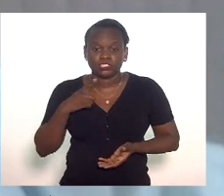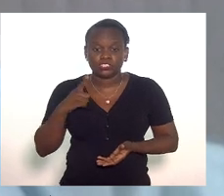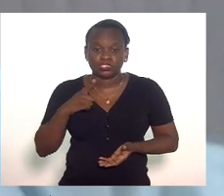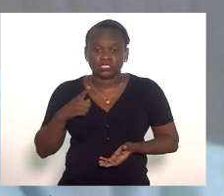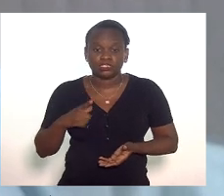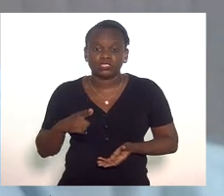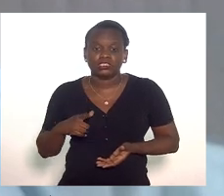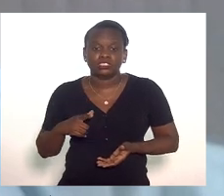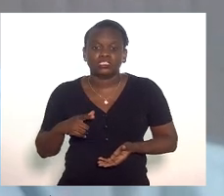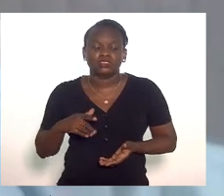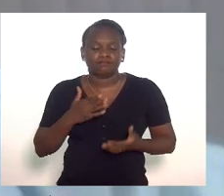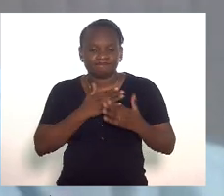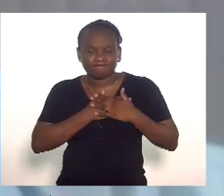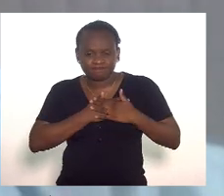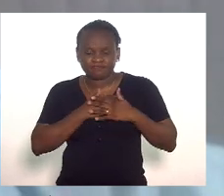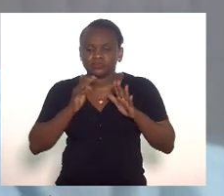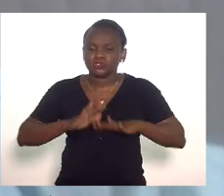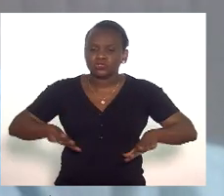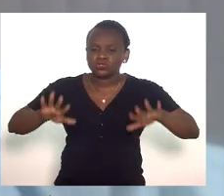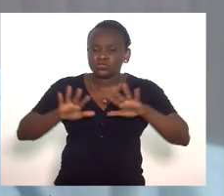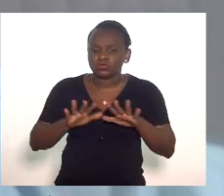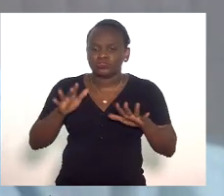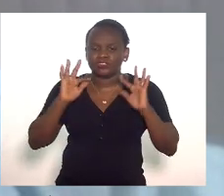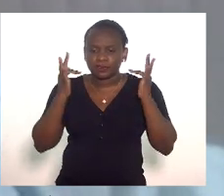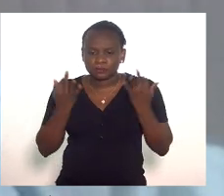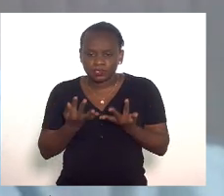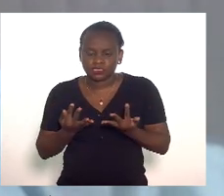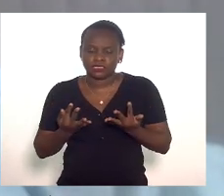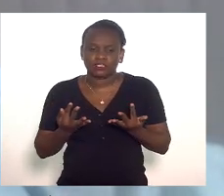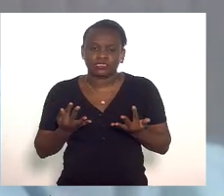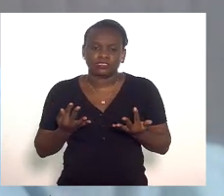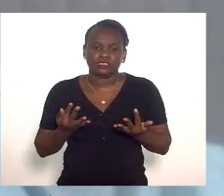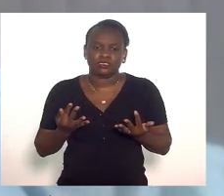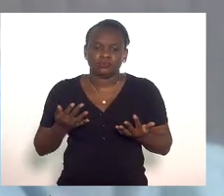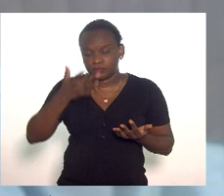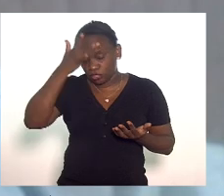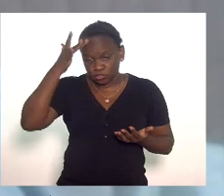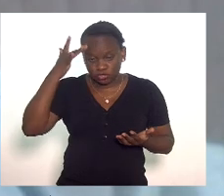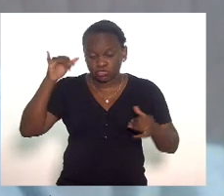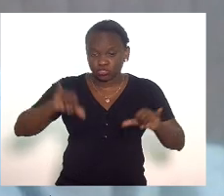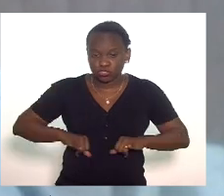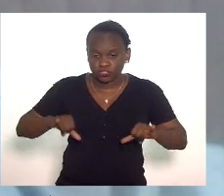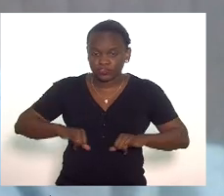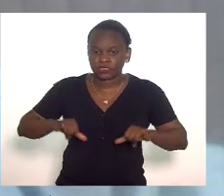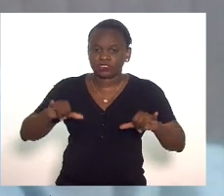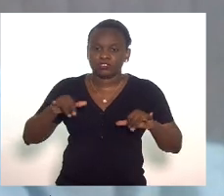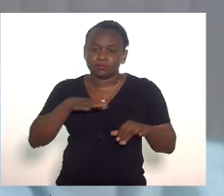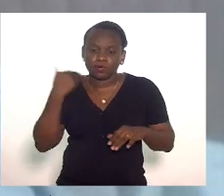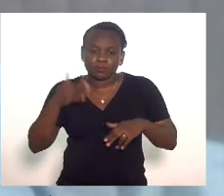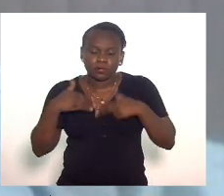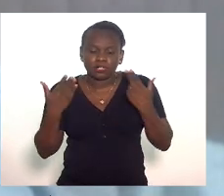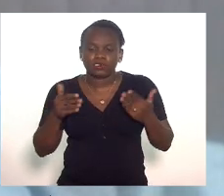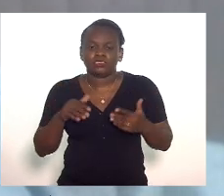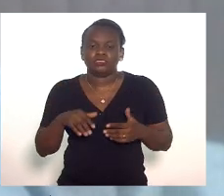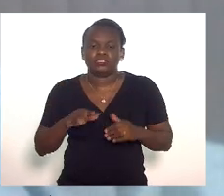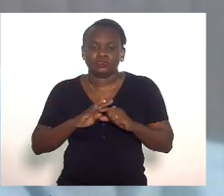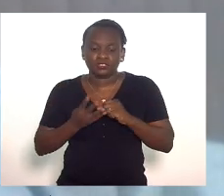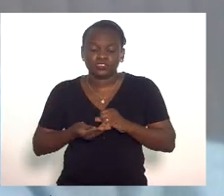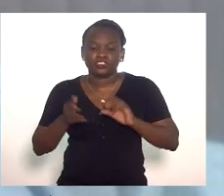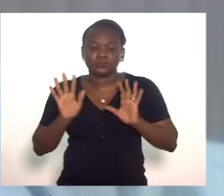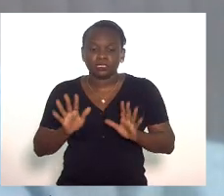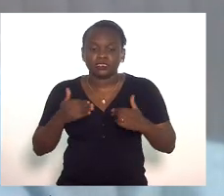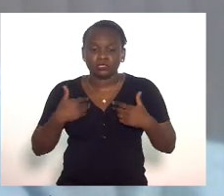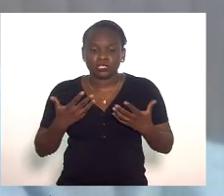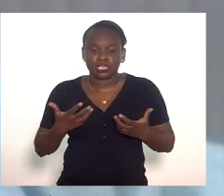registrar minha solidariedade a todas as pessoas a todas as familiares e pessoas vítimas da covid mas eu gostaria